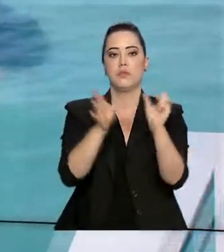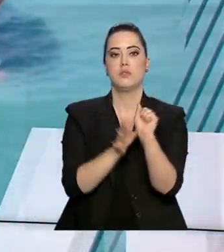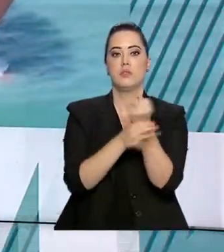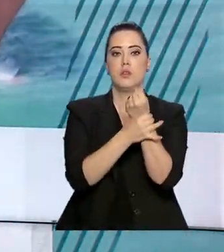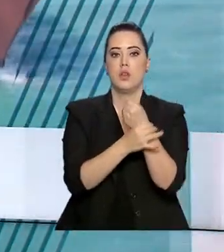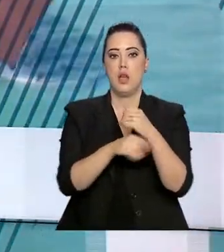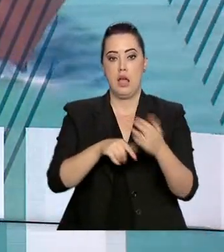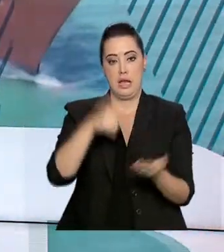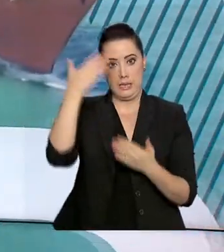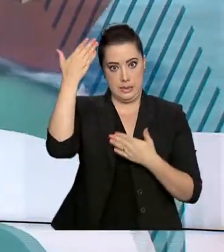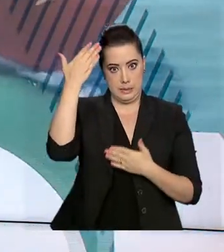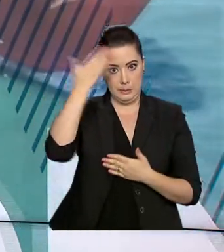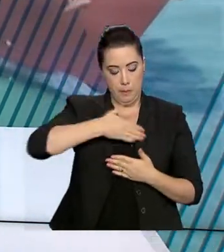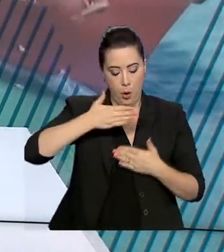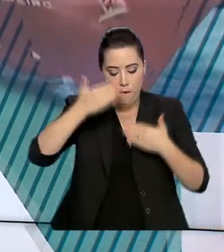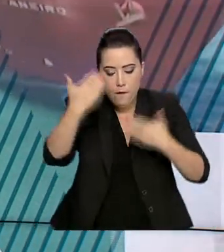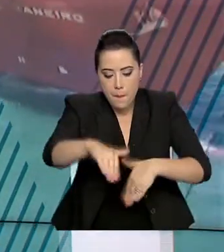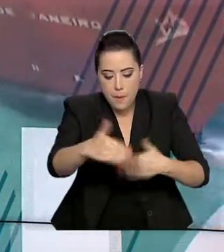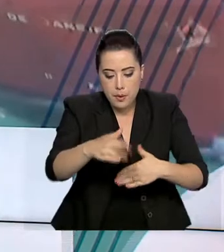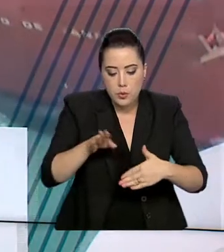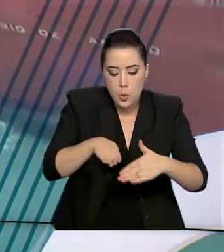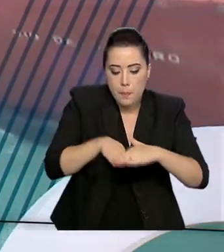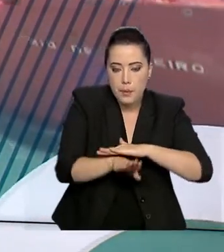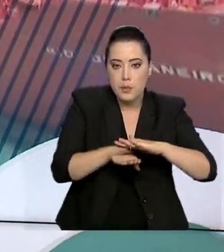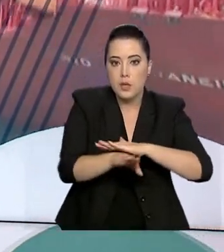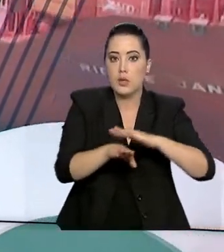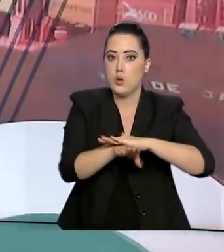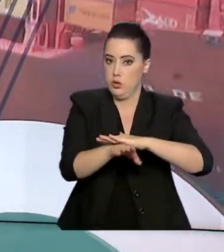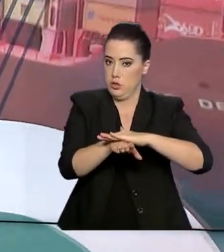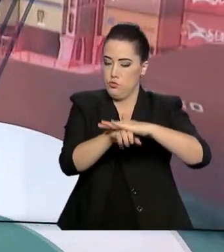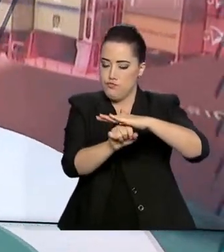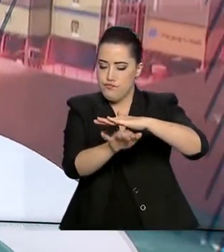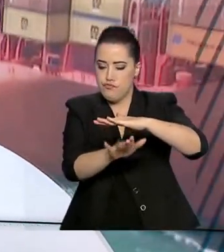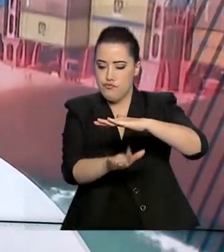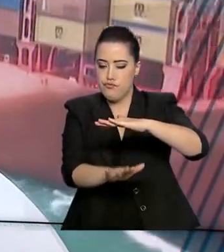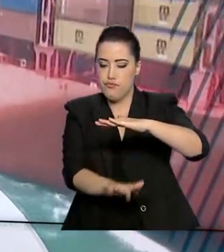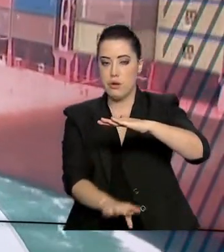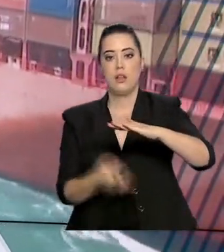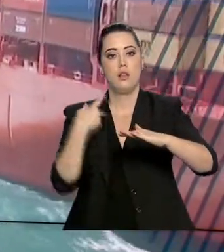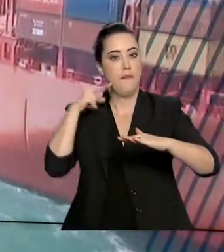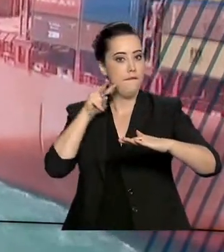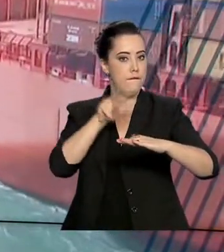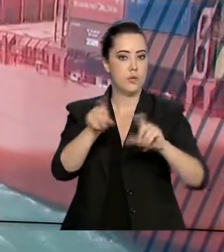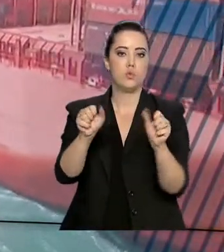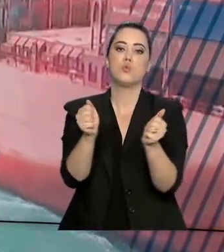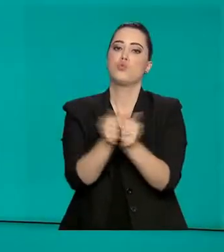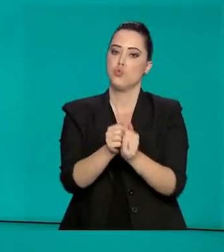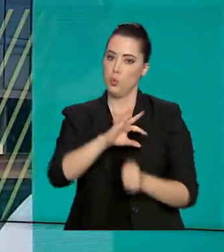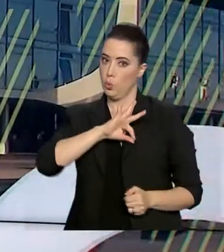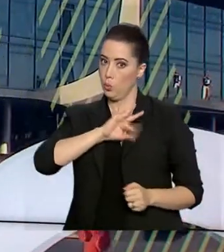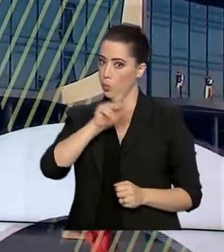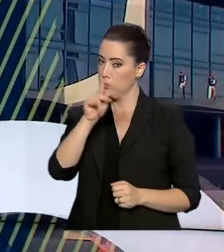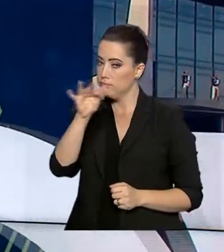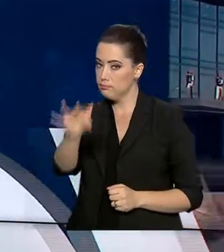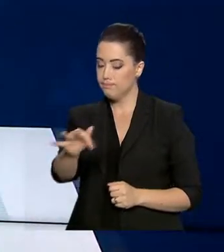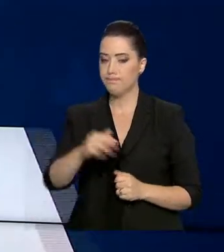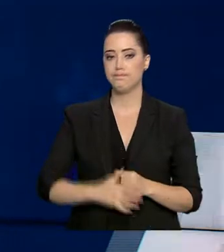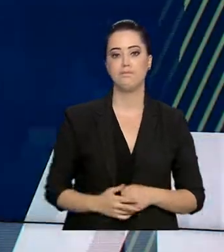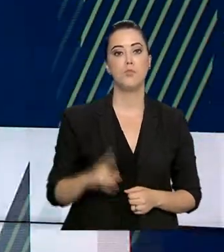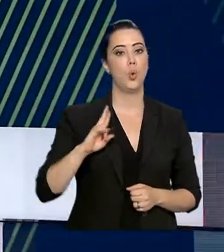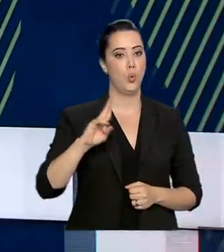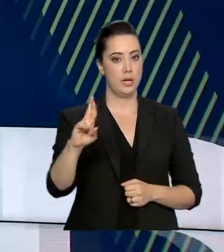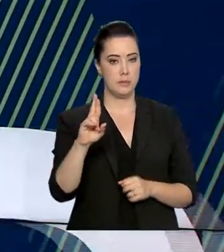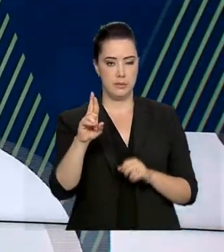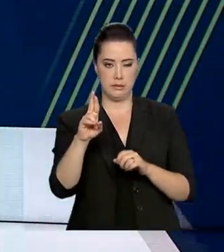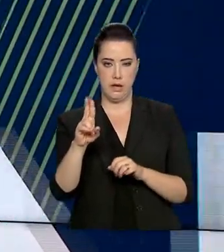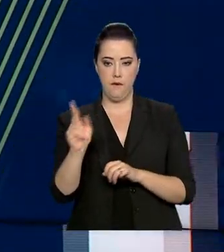malotes de prova são escoltados até o local de aplicação e o acompanhamento durante o exame é feito pela Polícia Federal. O responsável